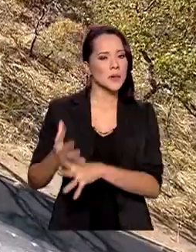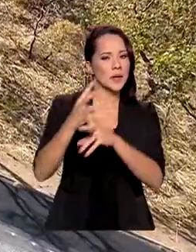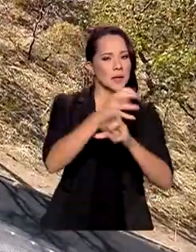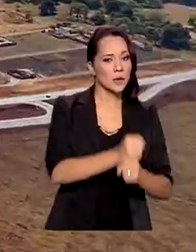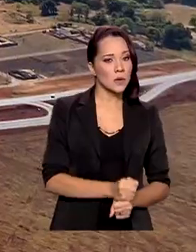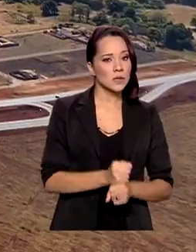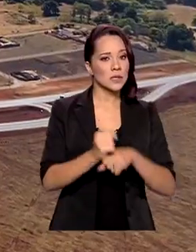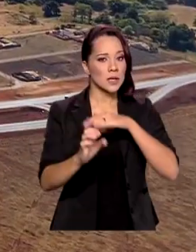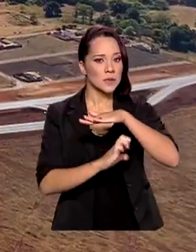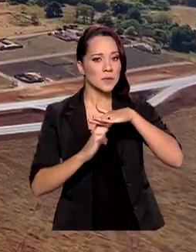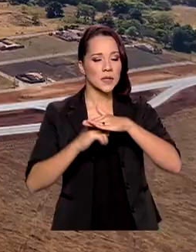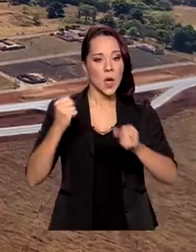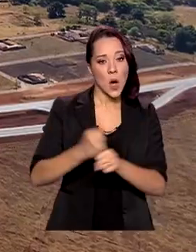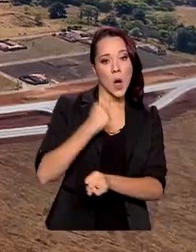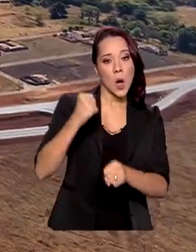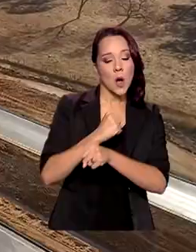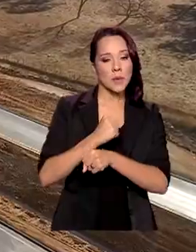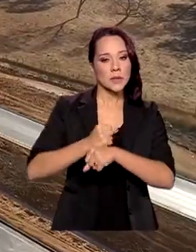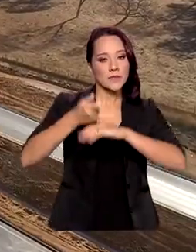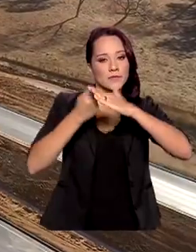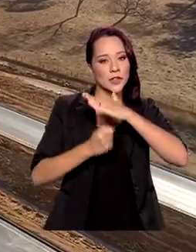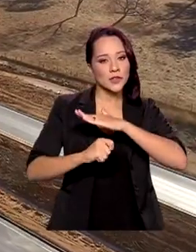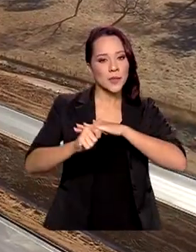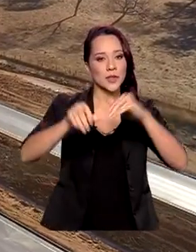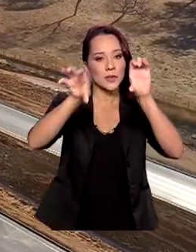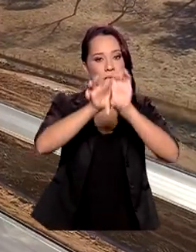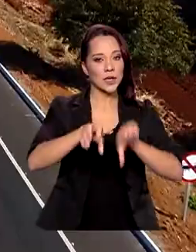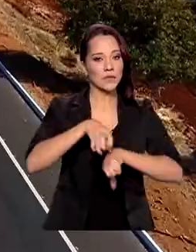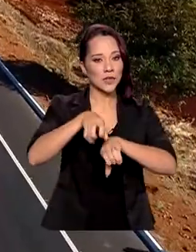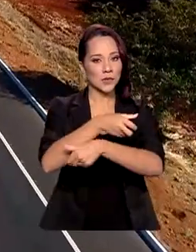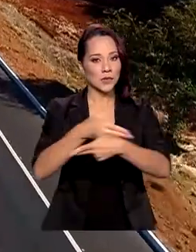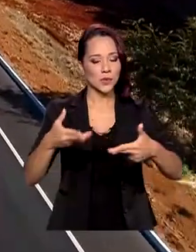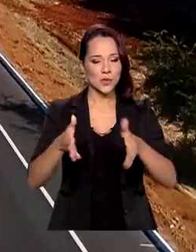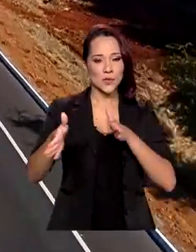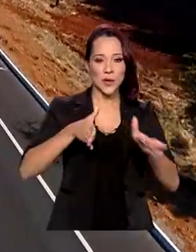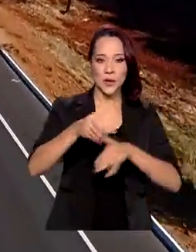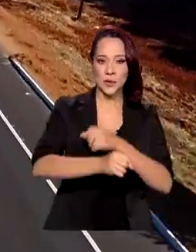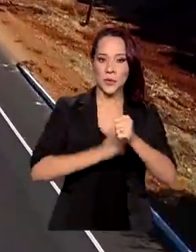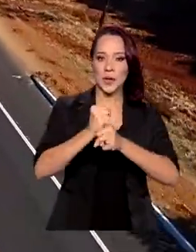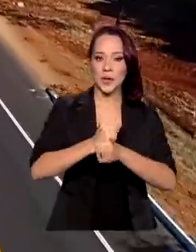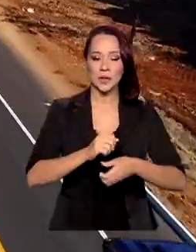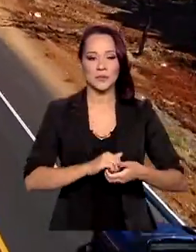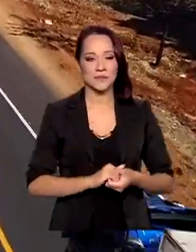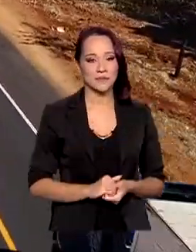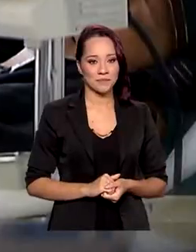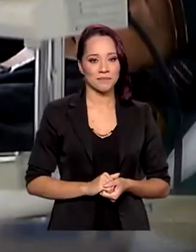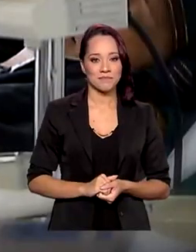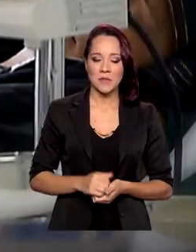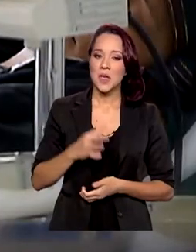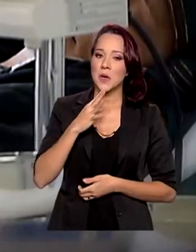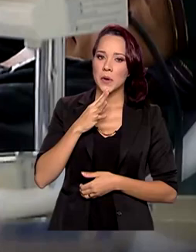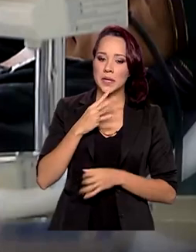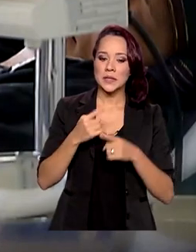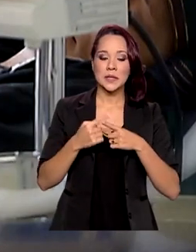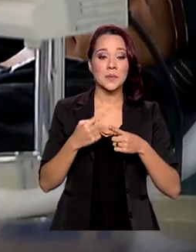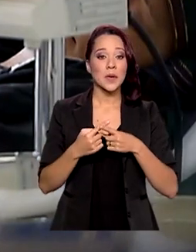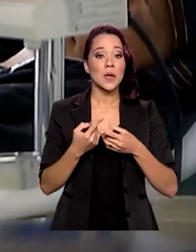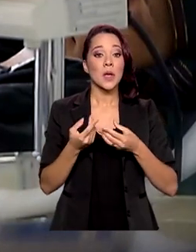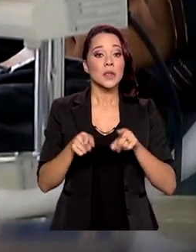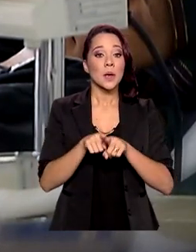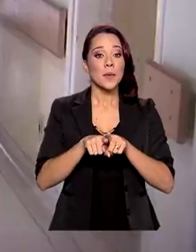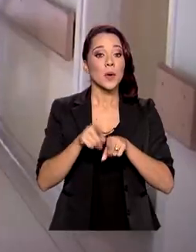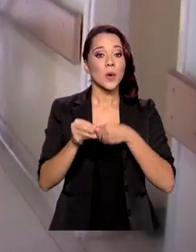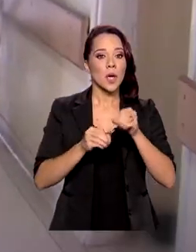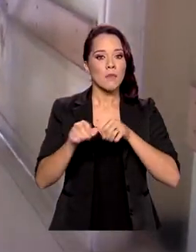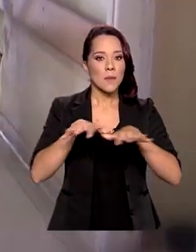concessões, obras e investimentos em infraestrutura realizados durante o ano. E conheça a mobilização de